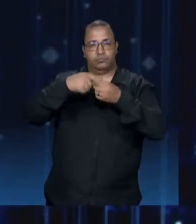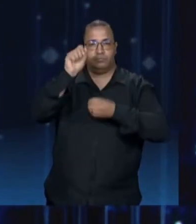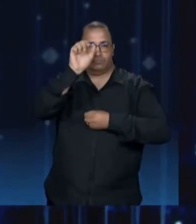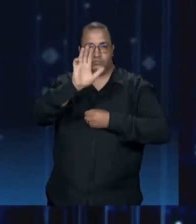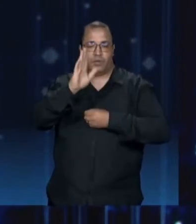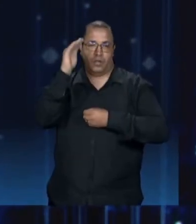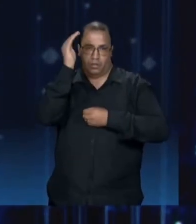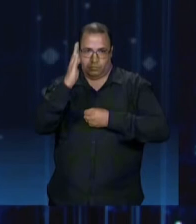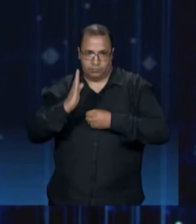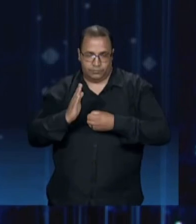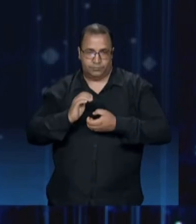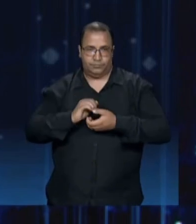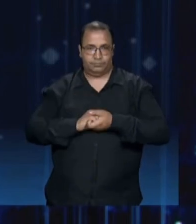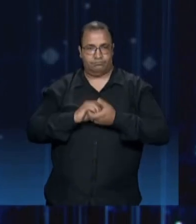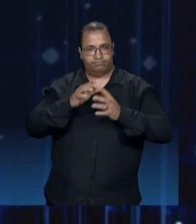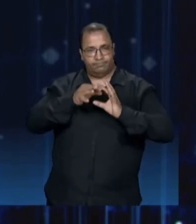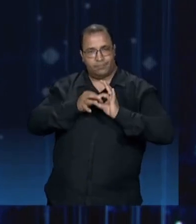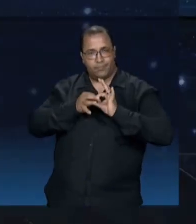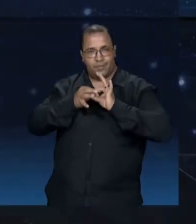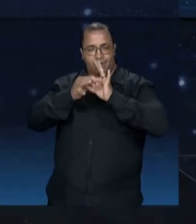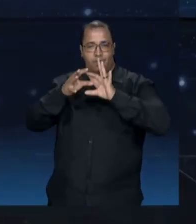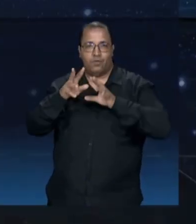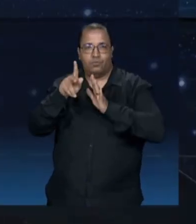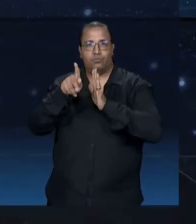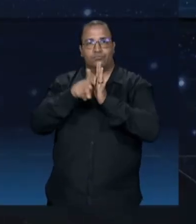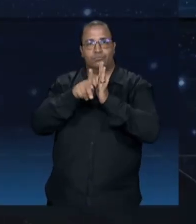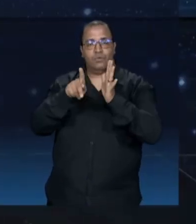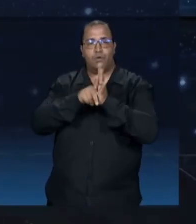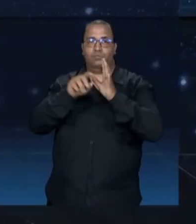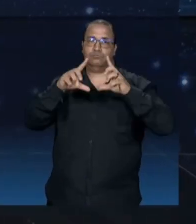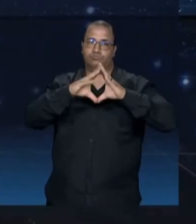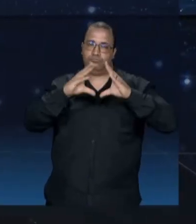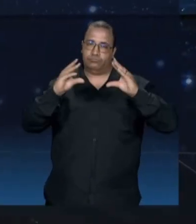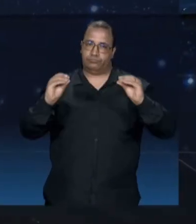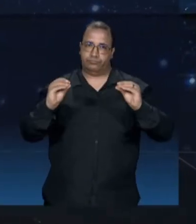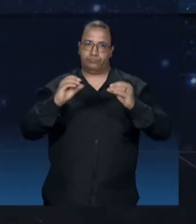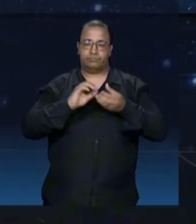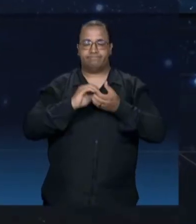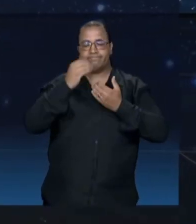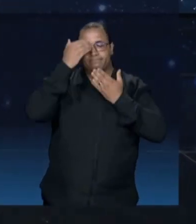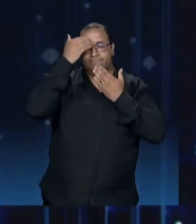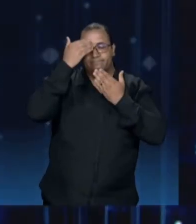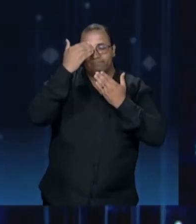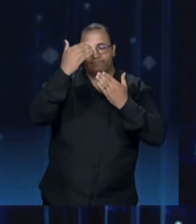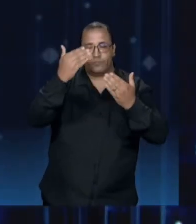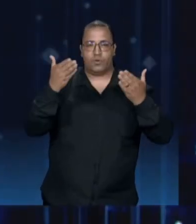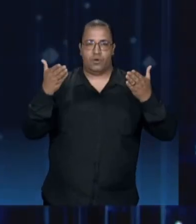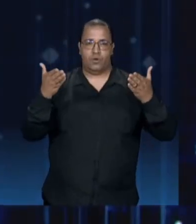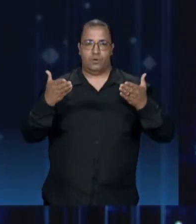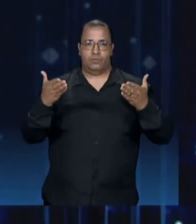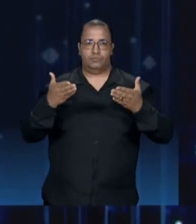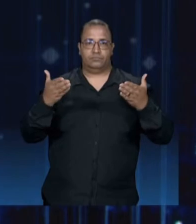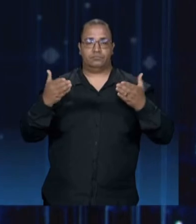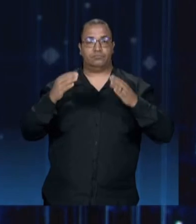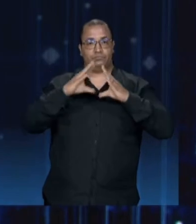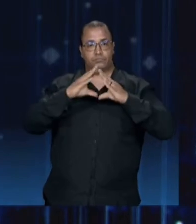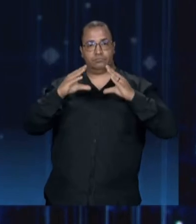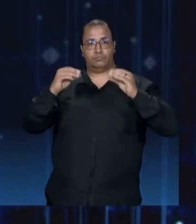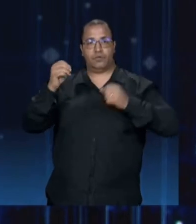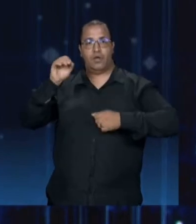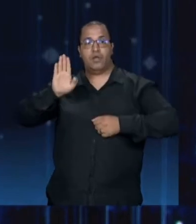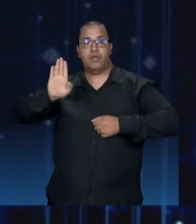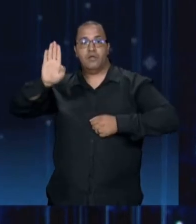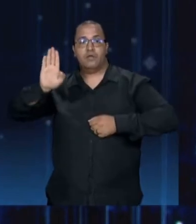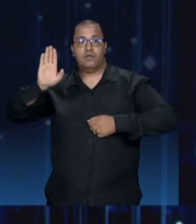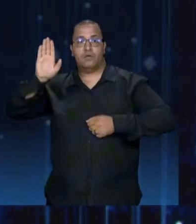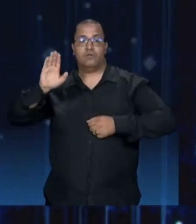país. Tudo disponível no portal da Band. Agradeço a presença aqui no estúdio da Bandeirantes, dos candidatos